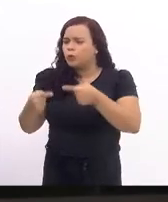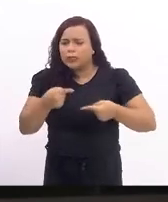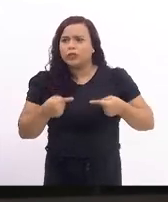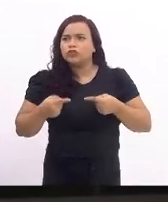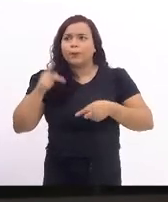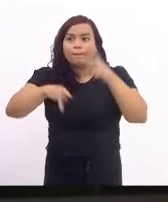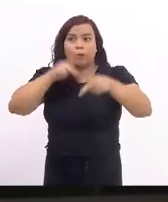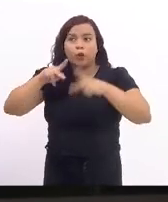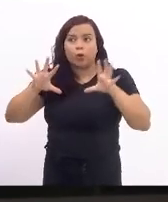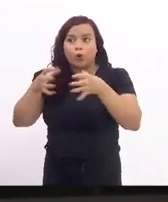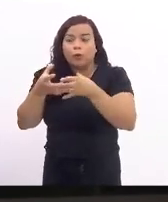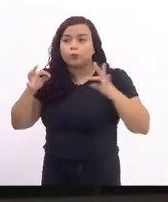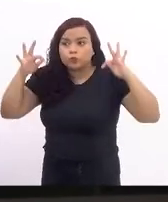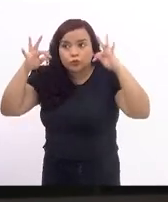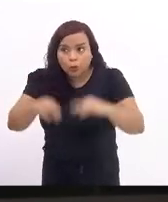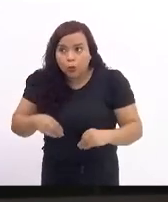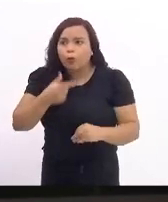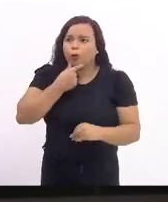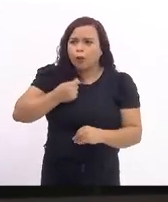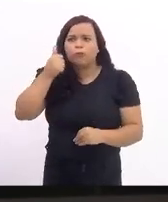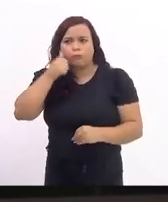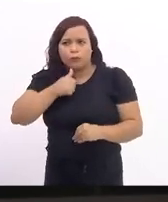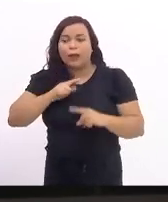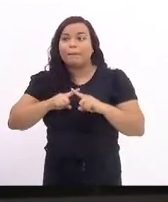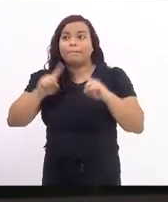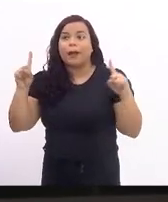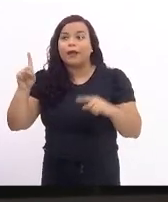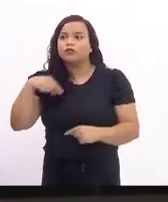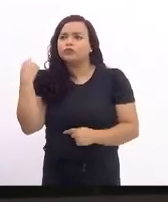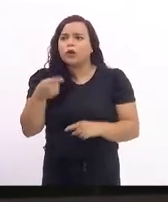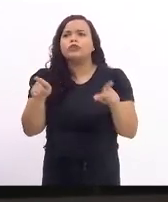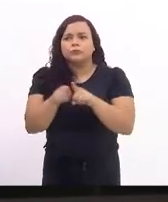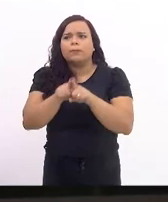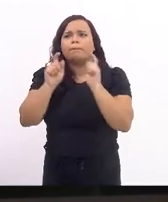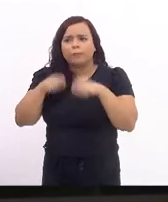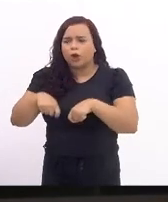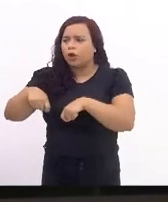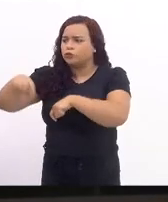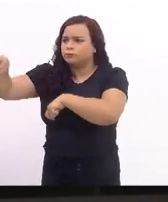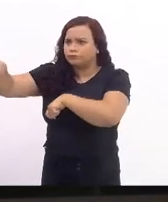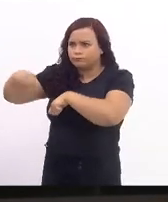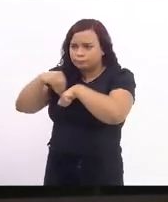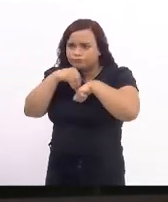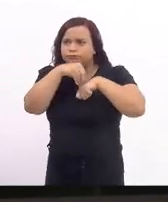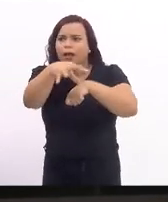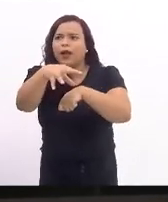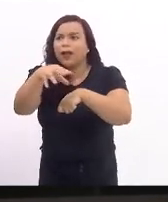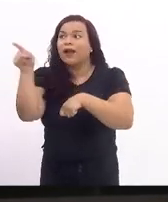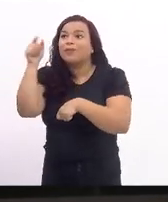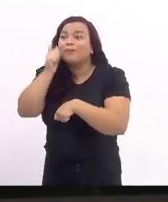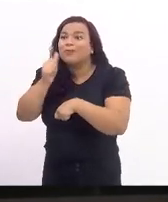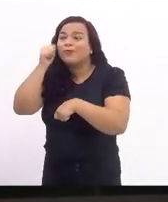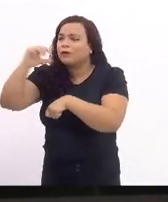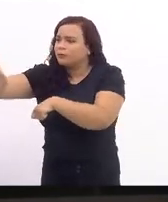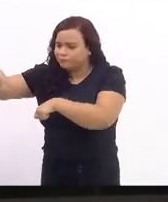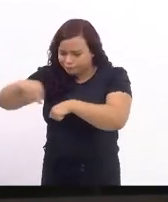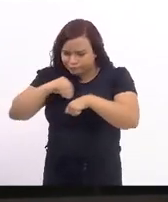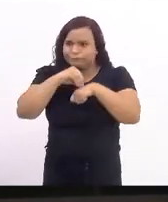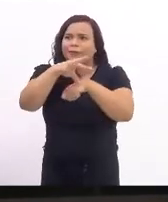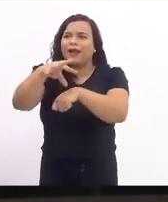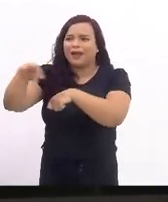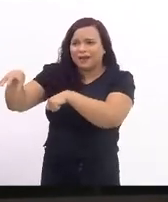população, mas que nós seja a voz ainda a se levantar, infelizmente, contra todos os